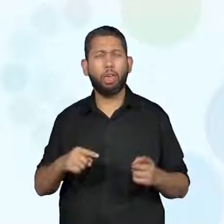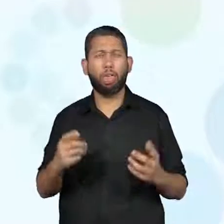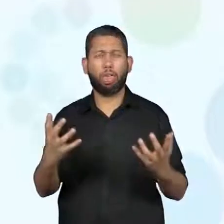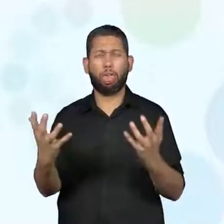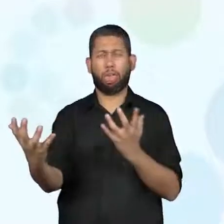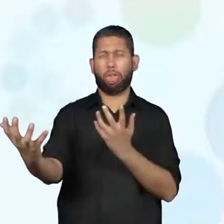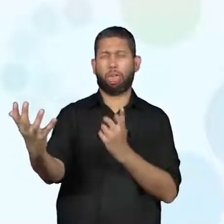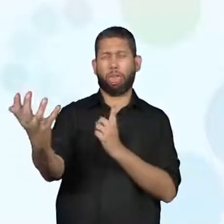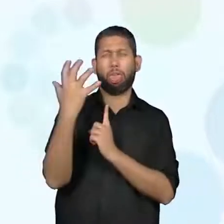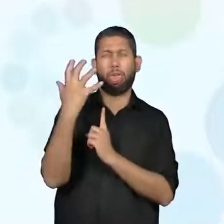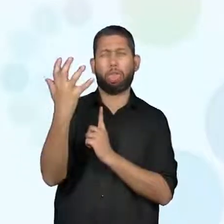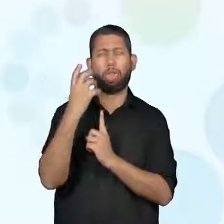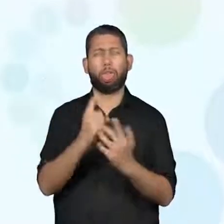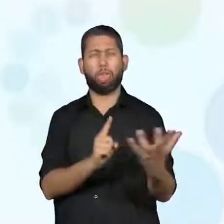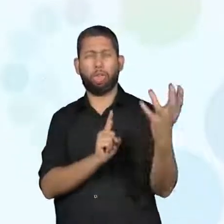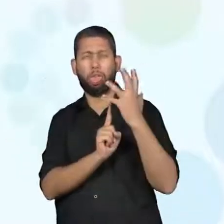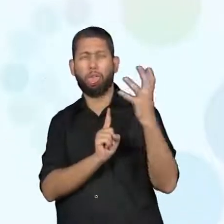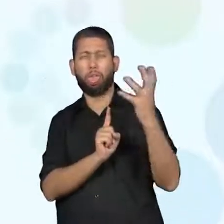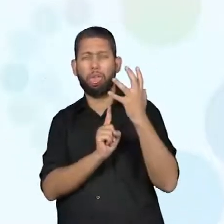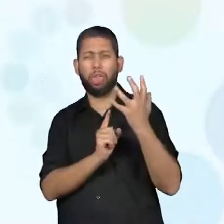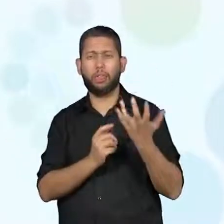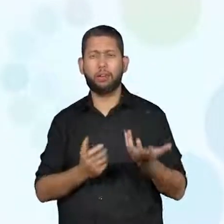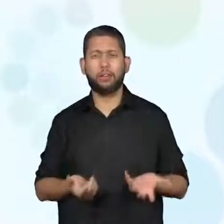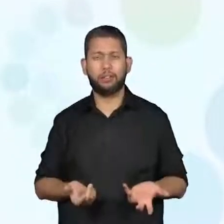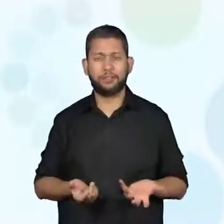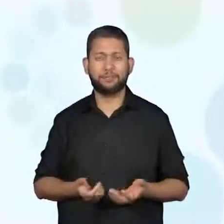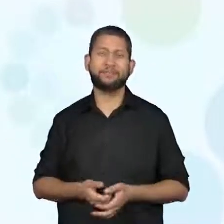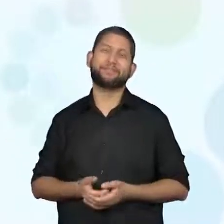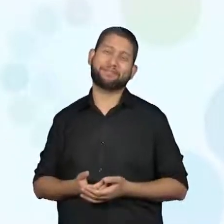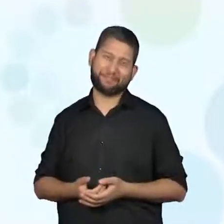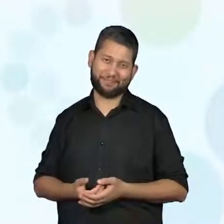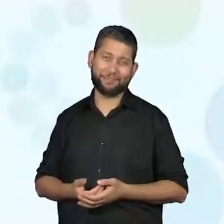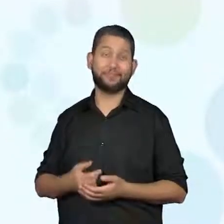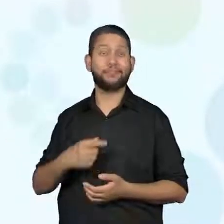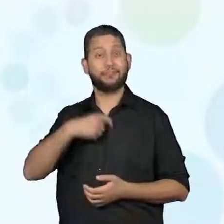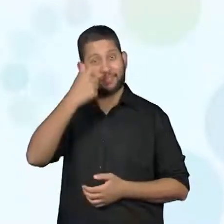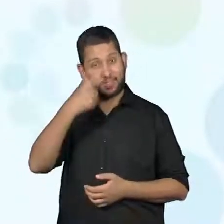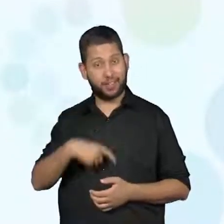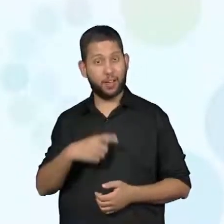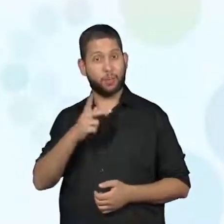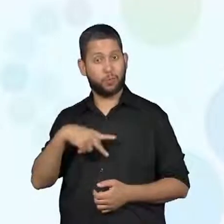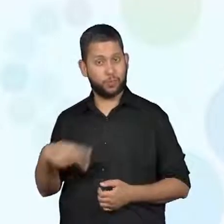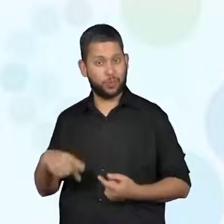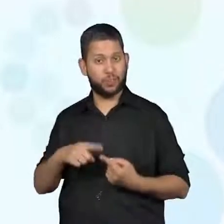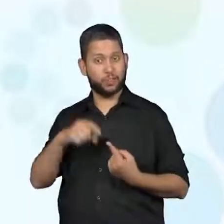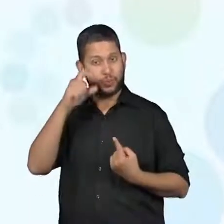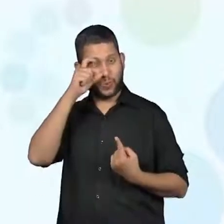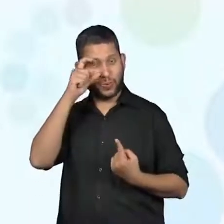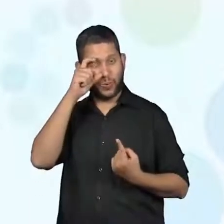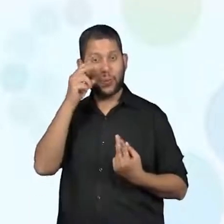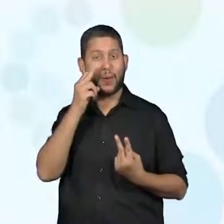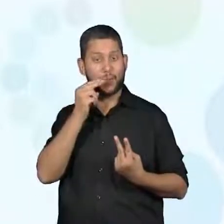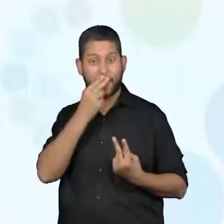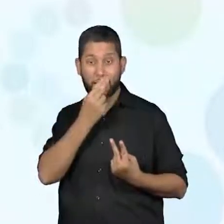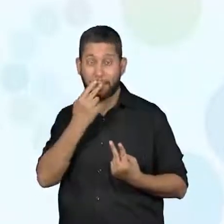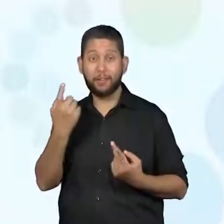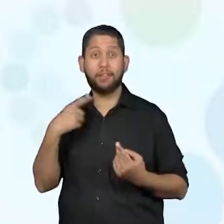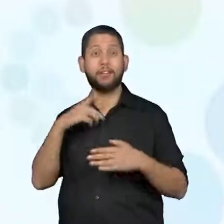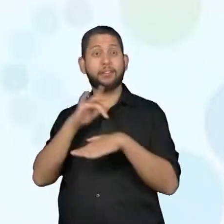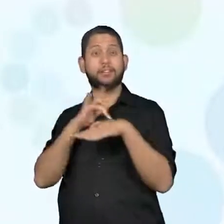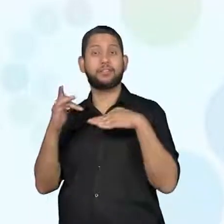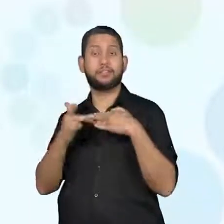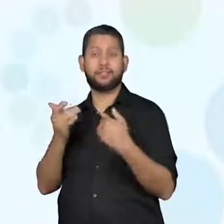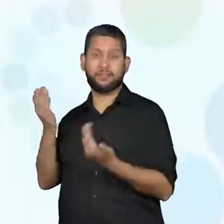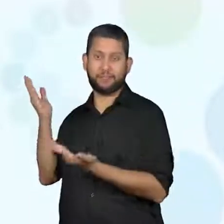poluição? Então, cá estamos nós, ProGeno, ProRafael. E vamos deixar aí as nossas redes